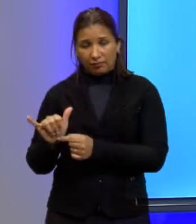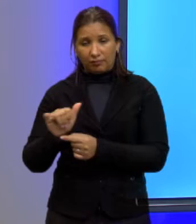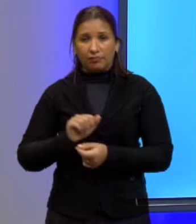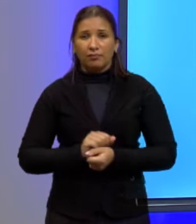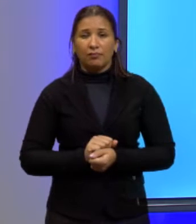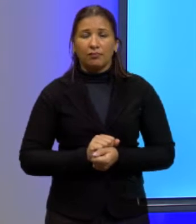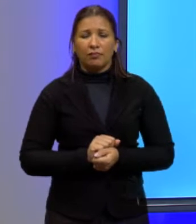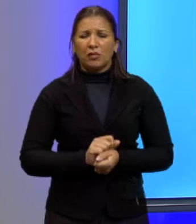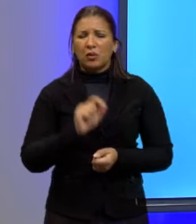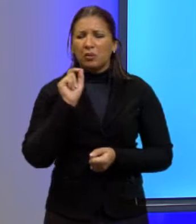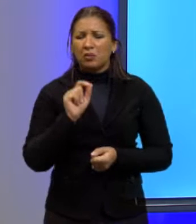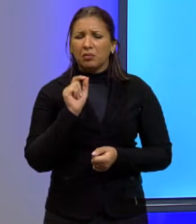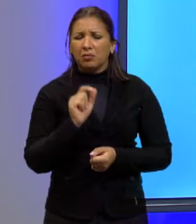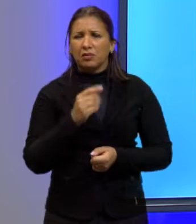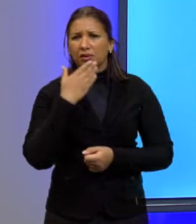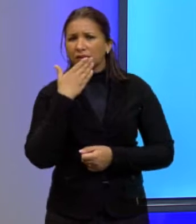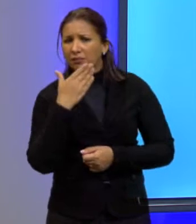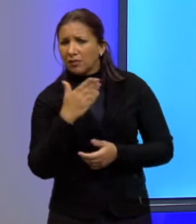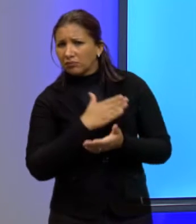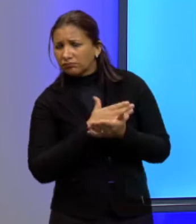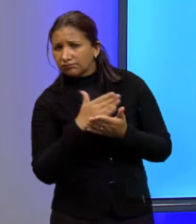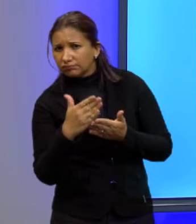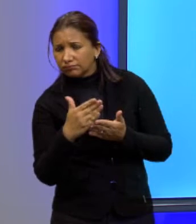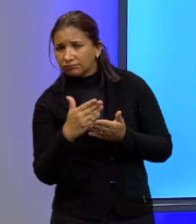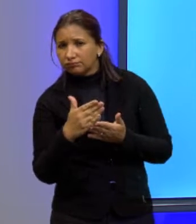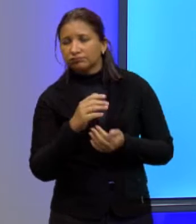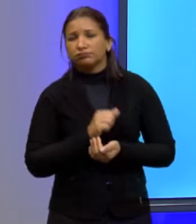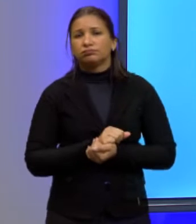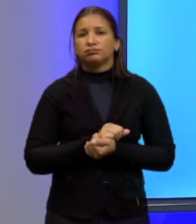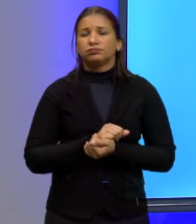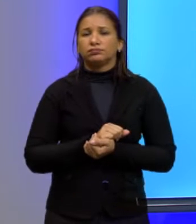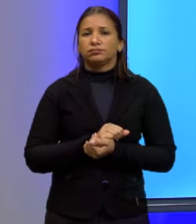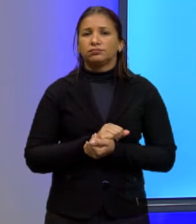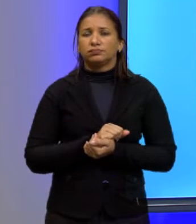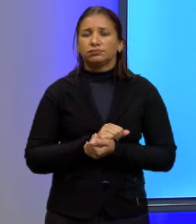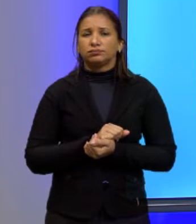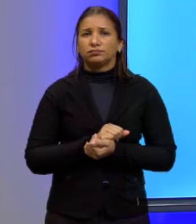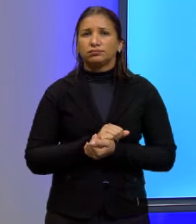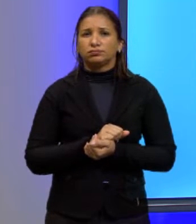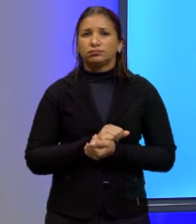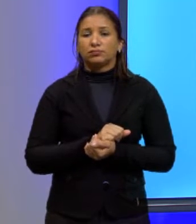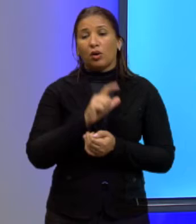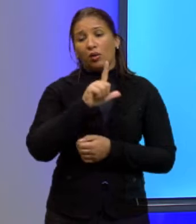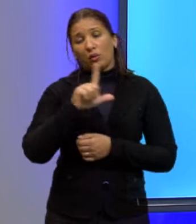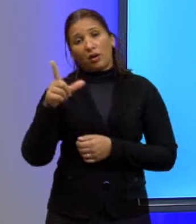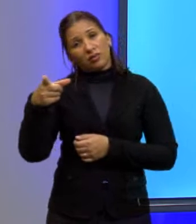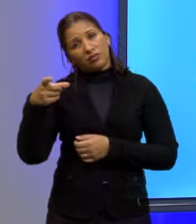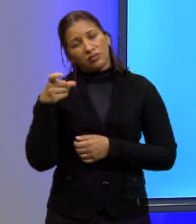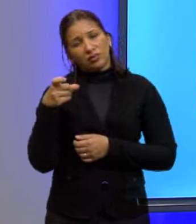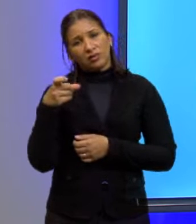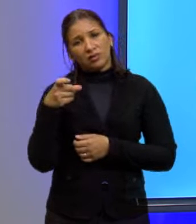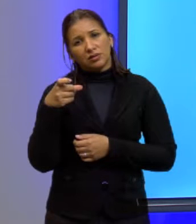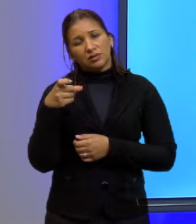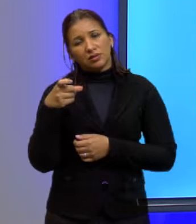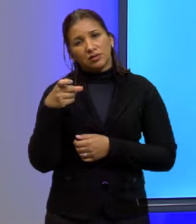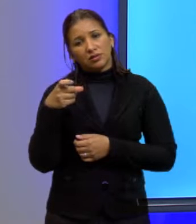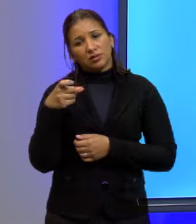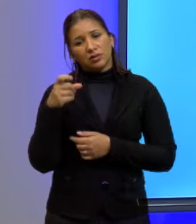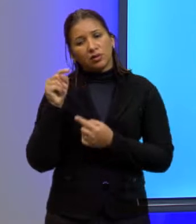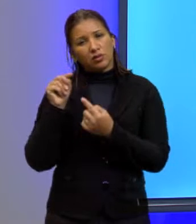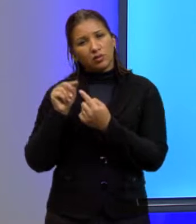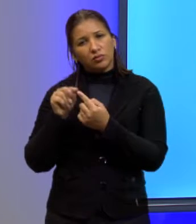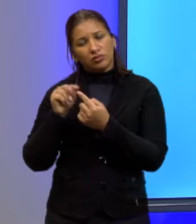E o que que nos diz lá o enunciado? O enunciado diz que o lado X fará um tipo de